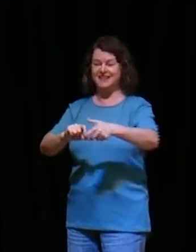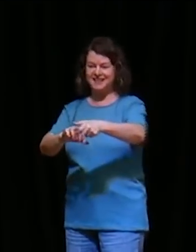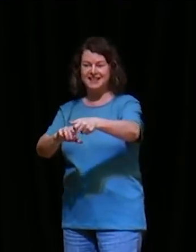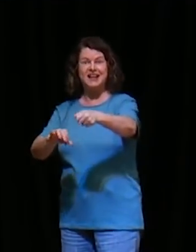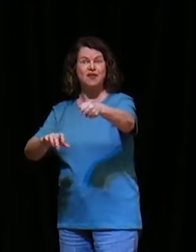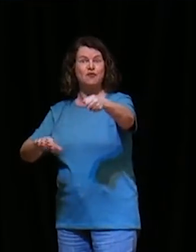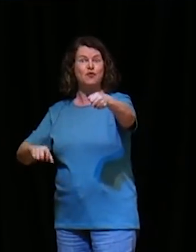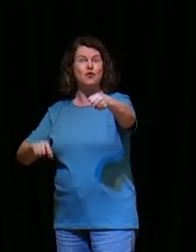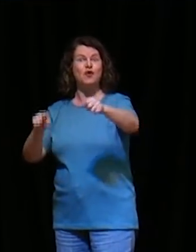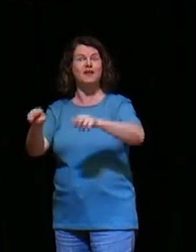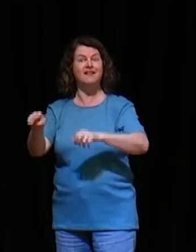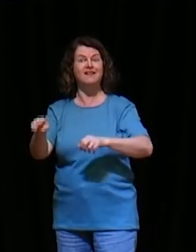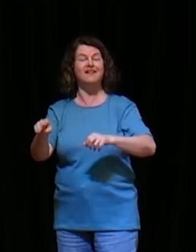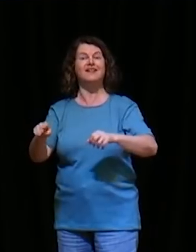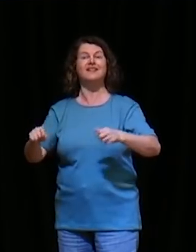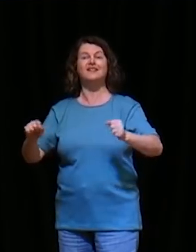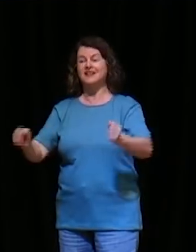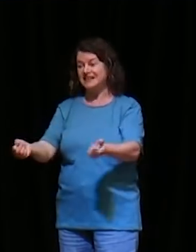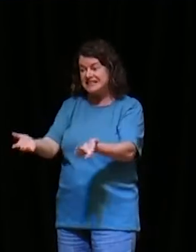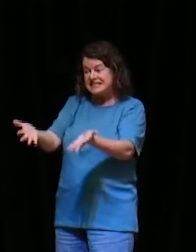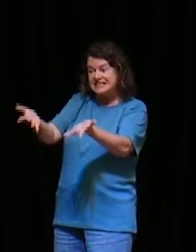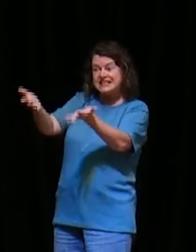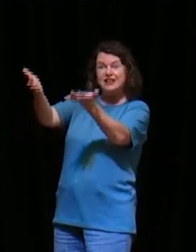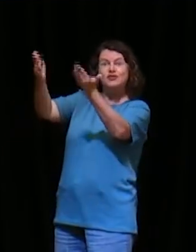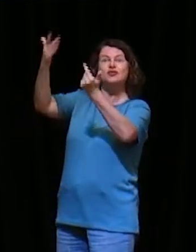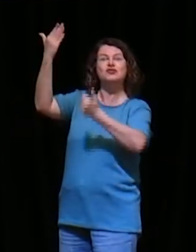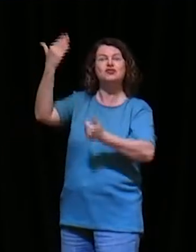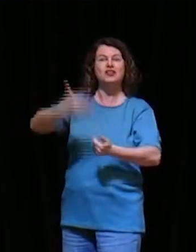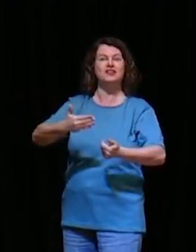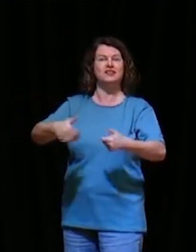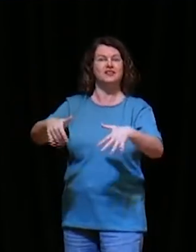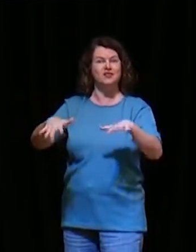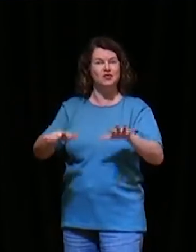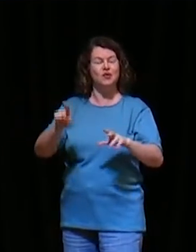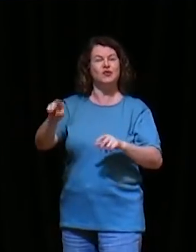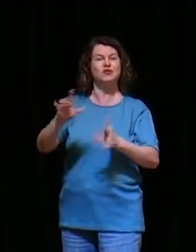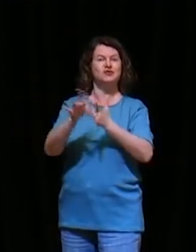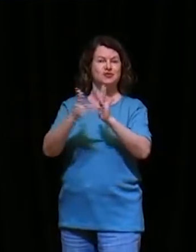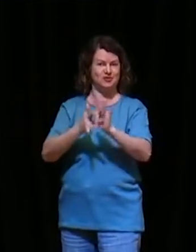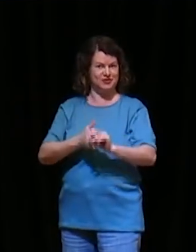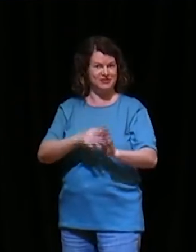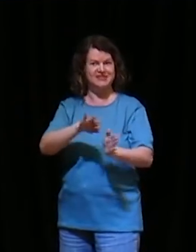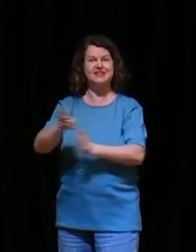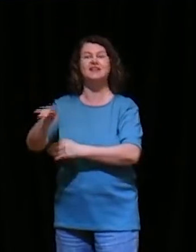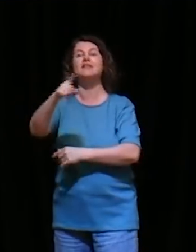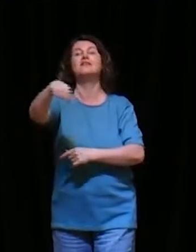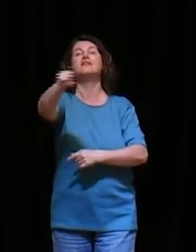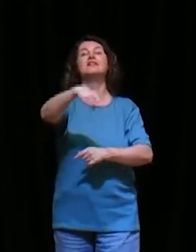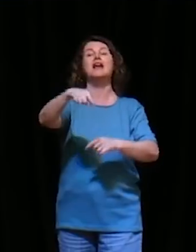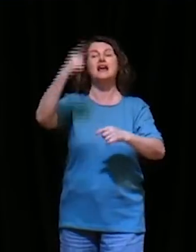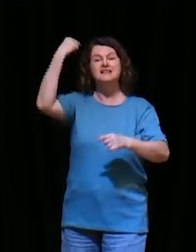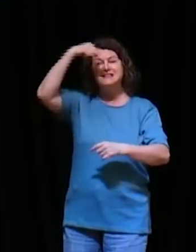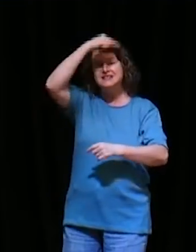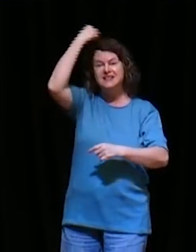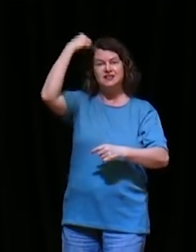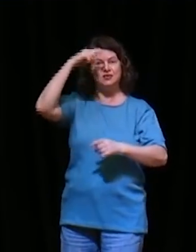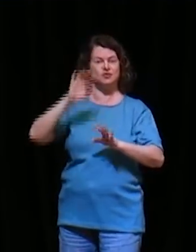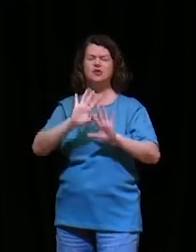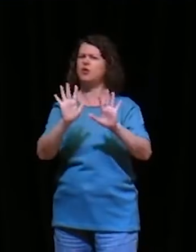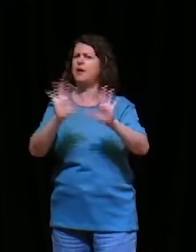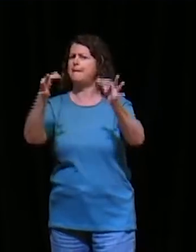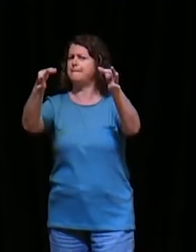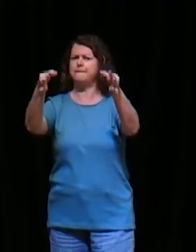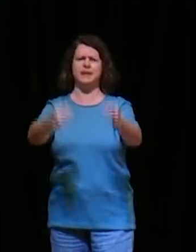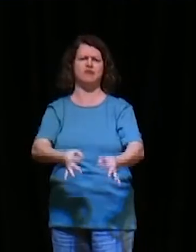ao Senhor, a Bíblia, te chama de santo, a Bíblia, não diz que você é perfeito, pode pegar, todas as cartas, do